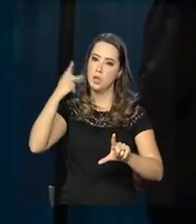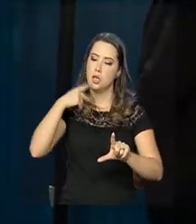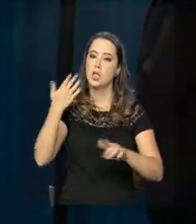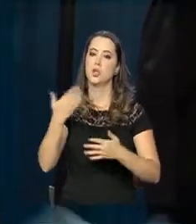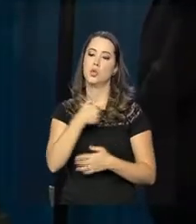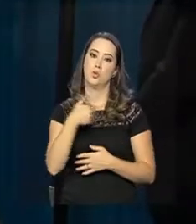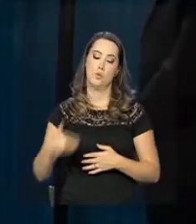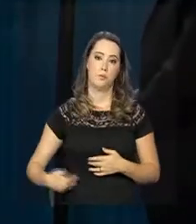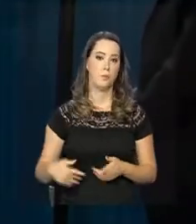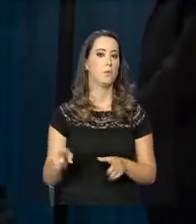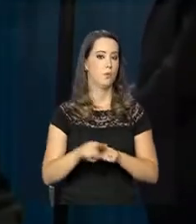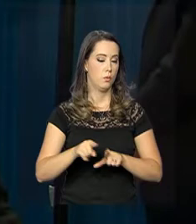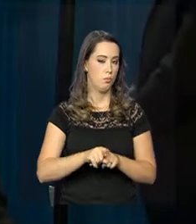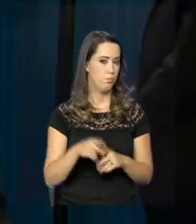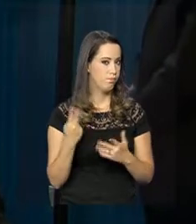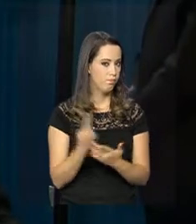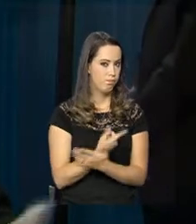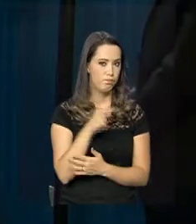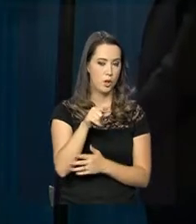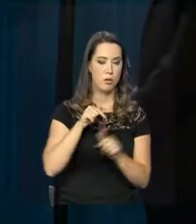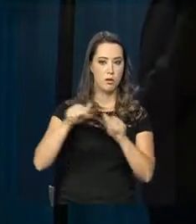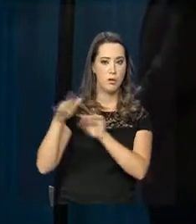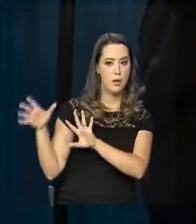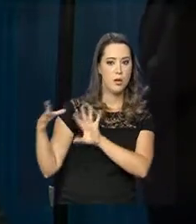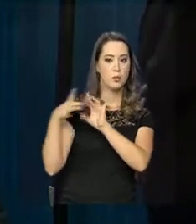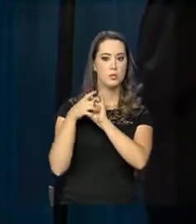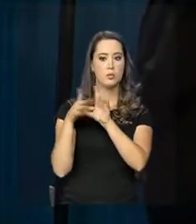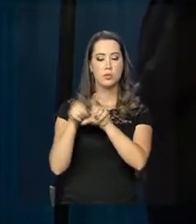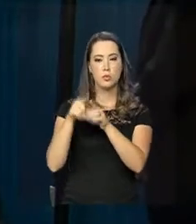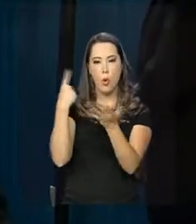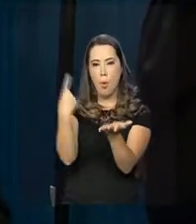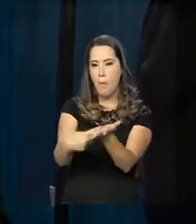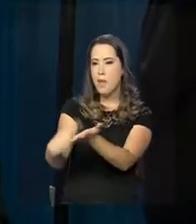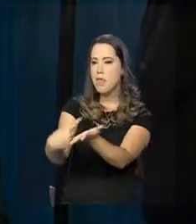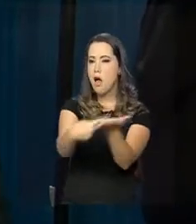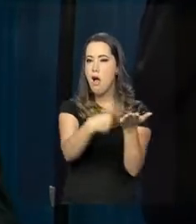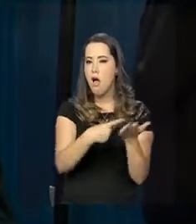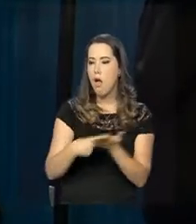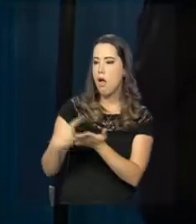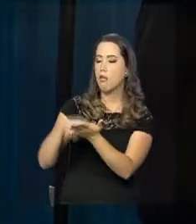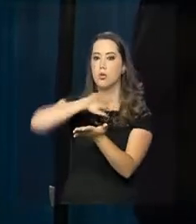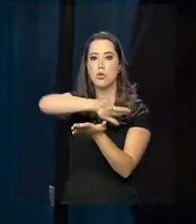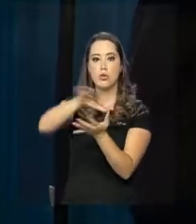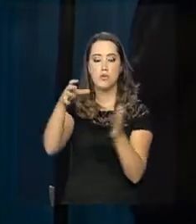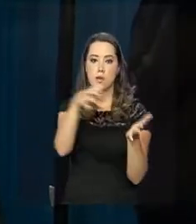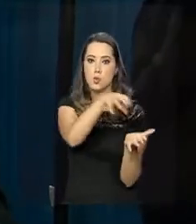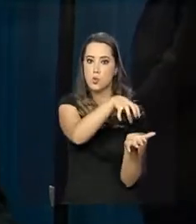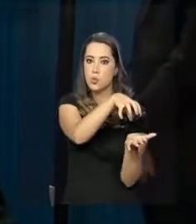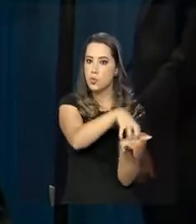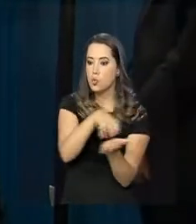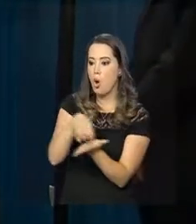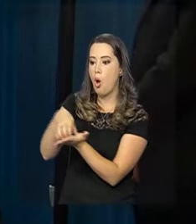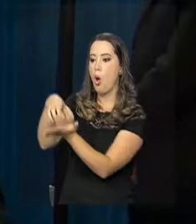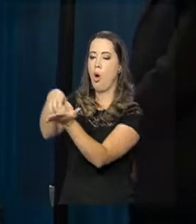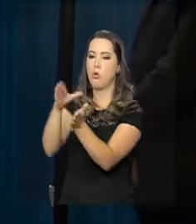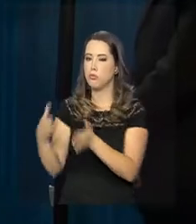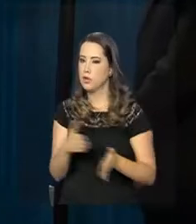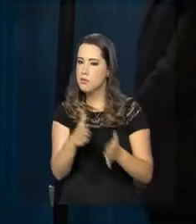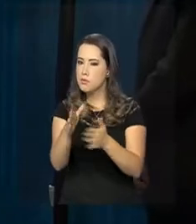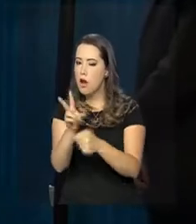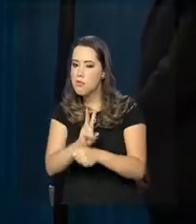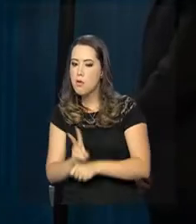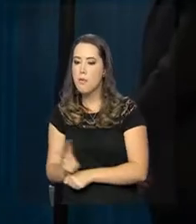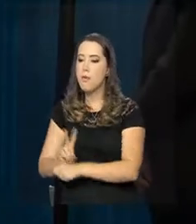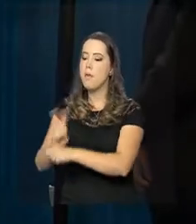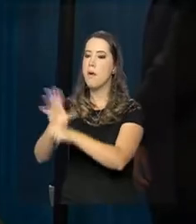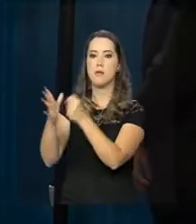públicas. Também devem ser realizadas operações combinadas com a participação de vários órgãos, vários desses órgãos aí em rodovias, ferrovias,